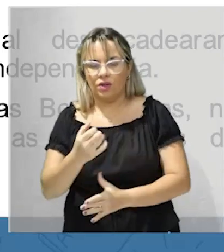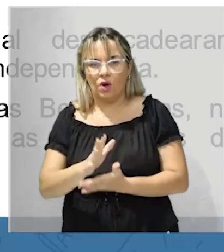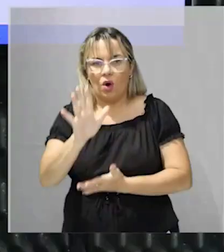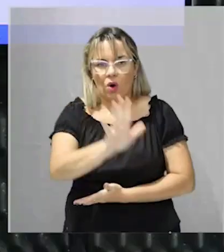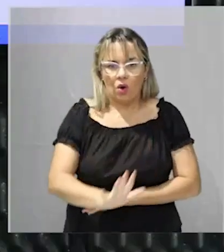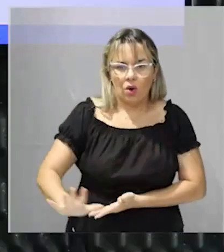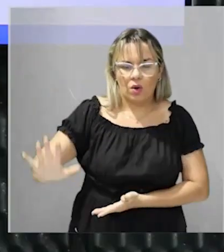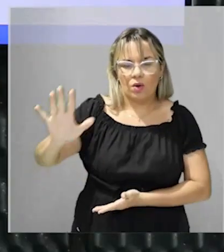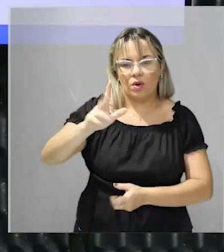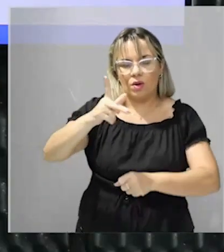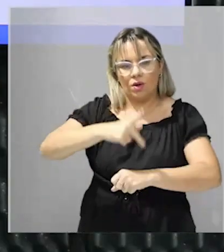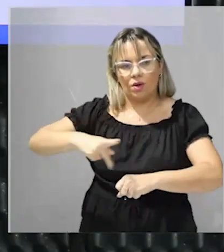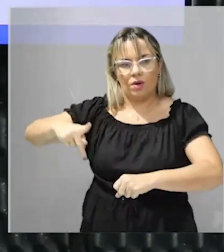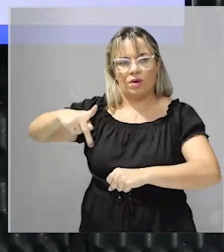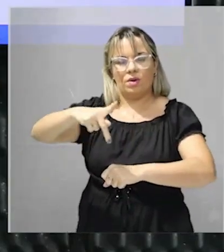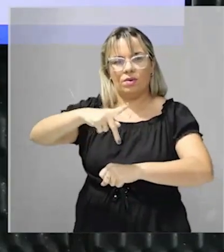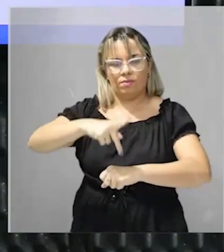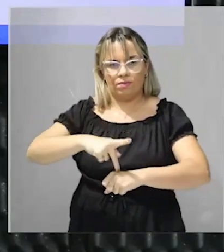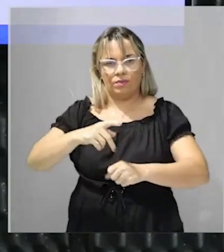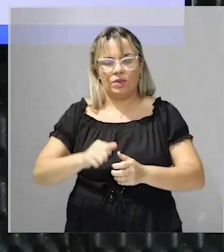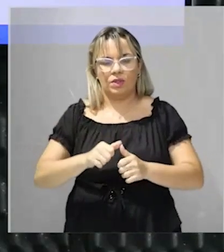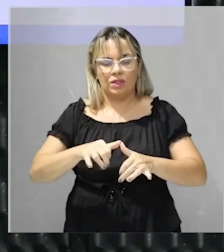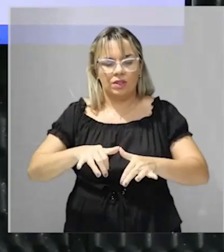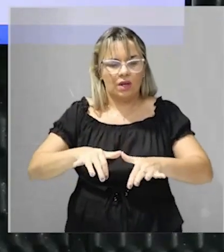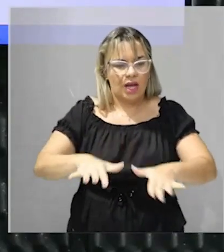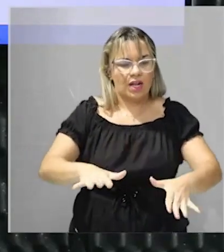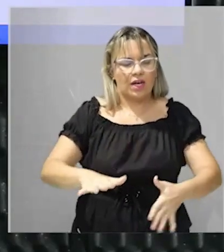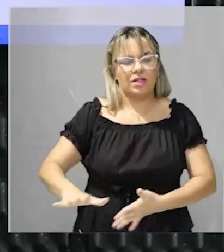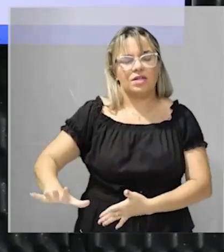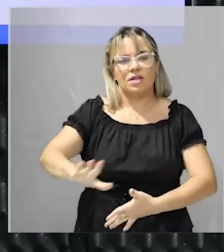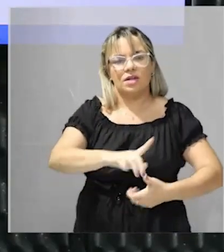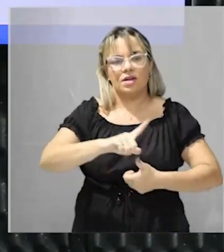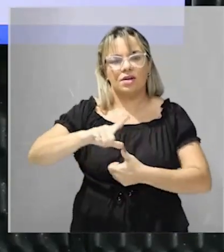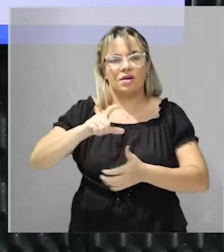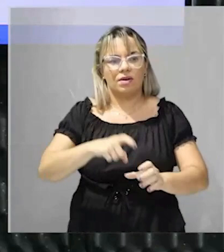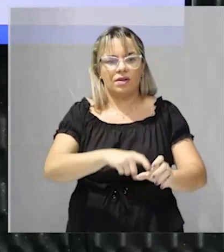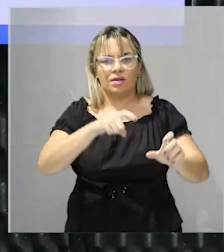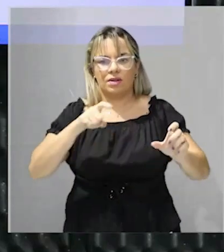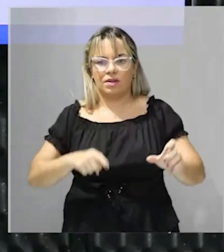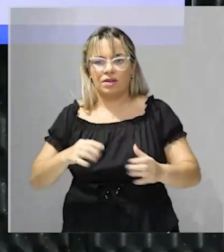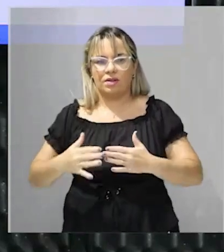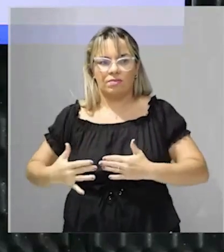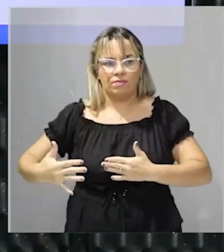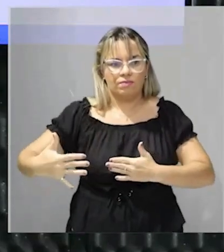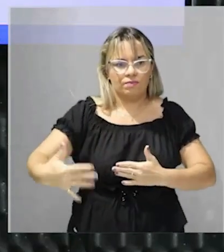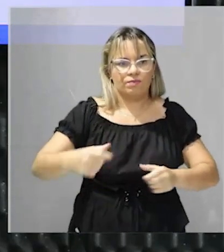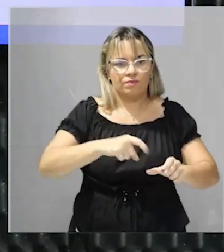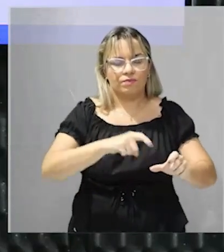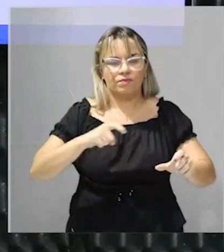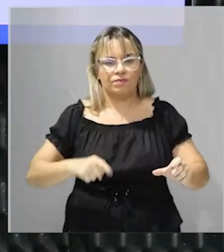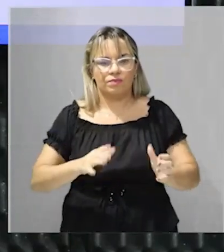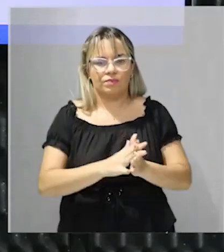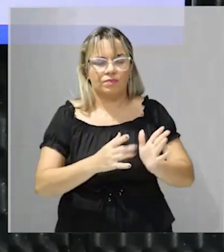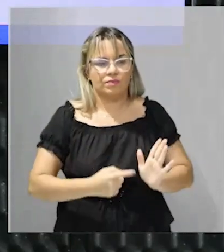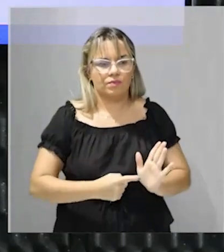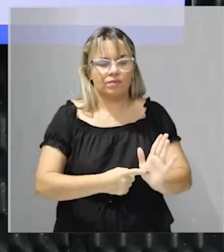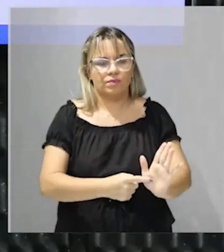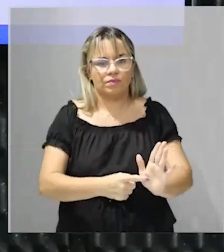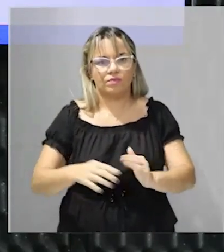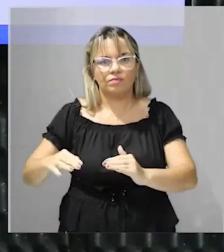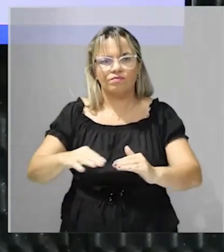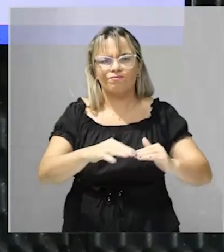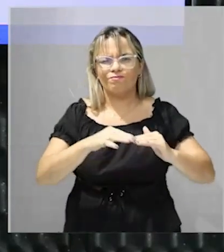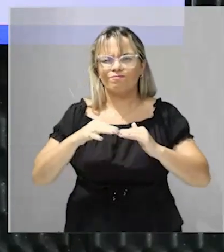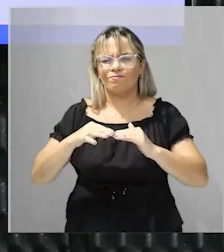países ou Estados Nacionais na América Latina seus processos de independência apresenta o seguinte ponto comum a